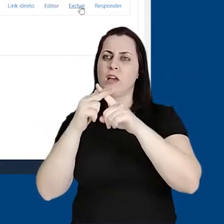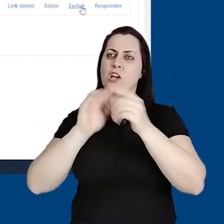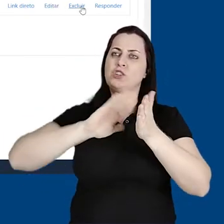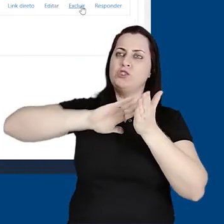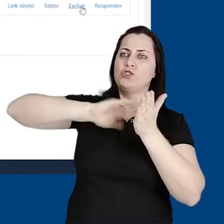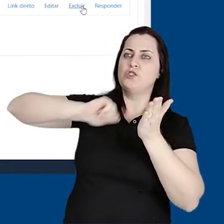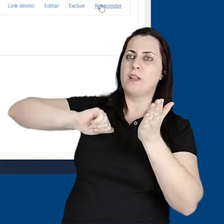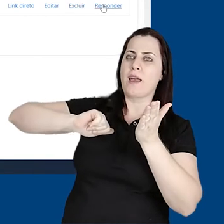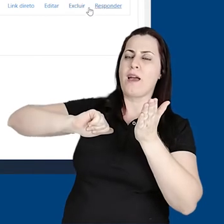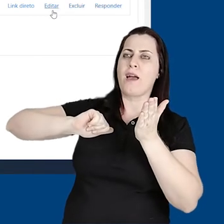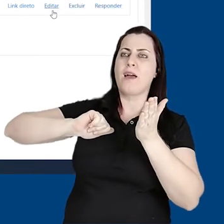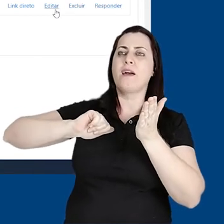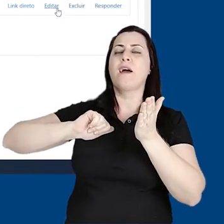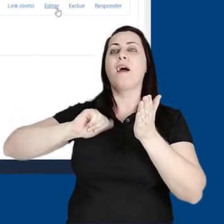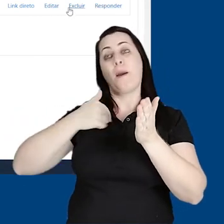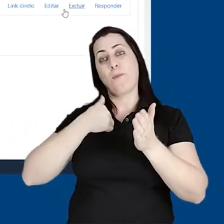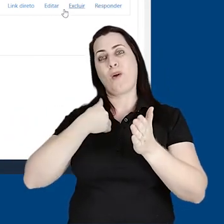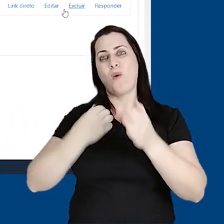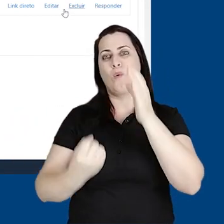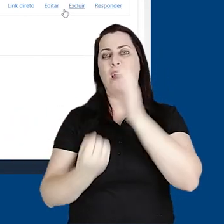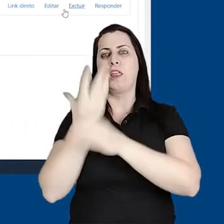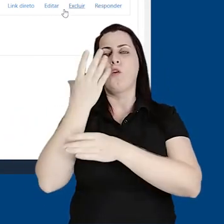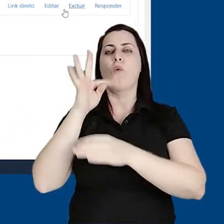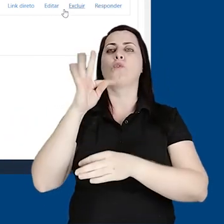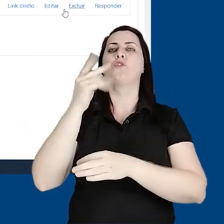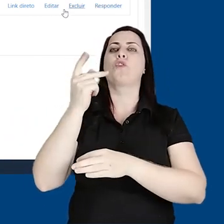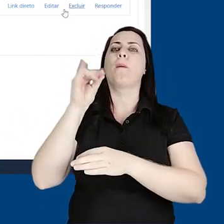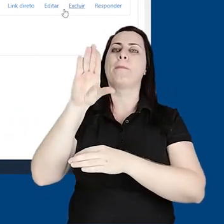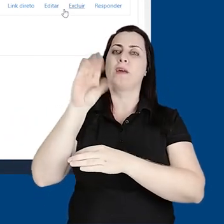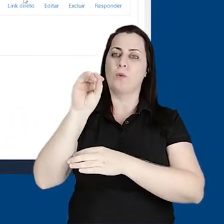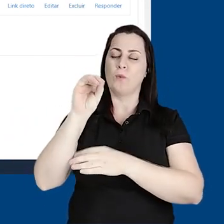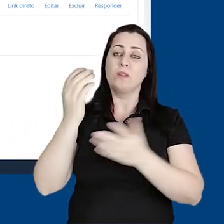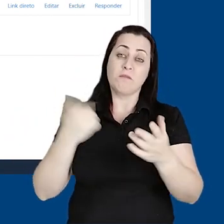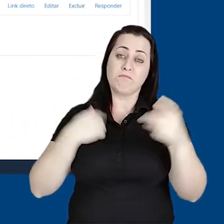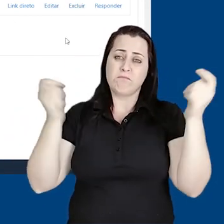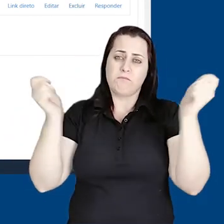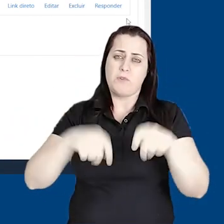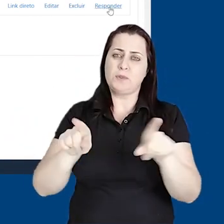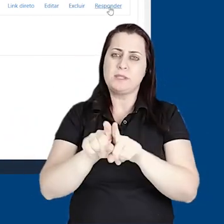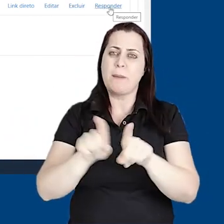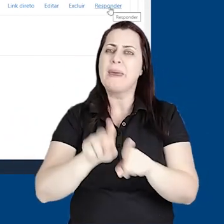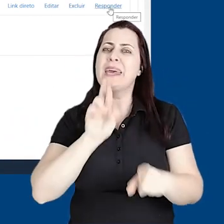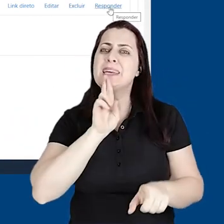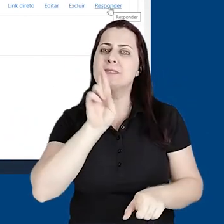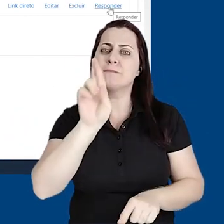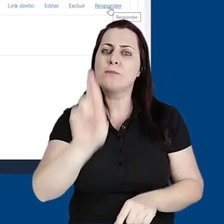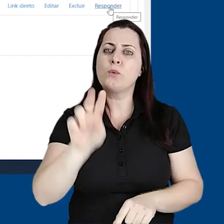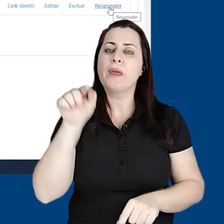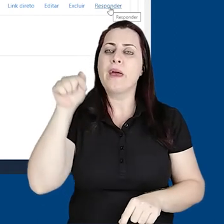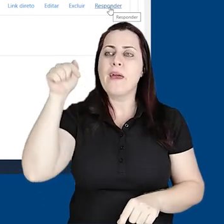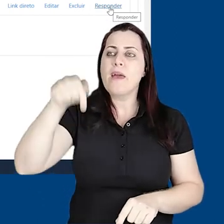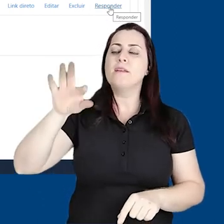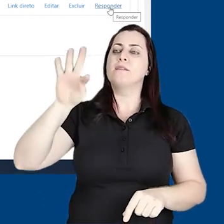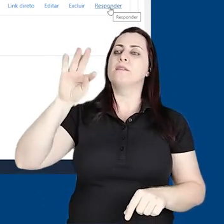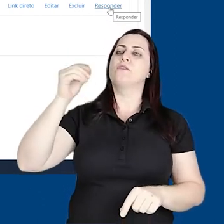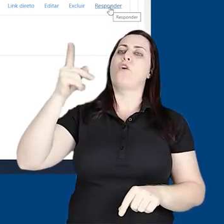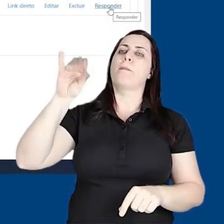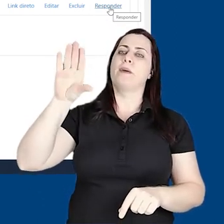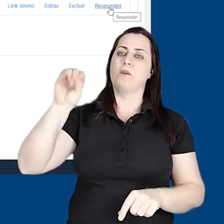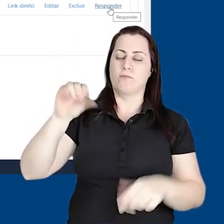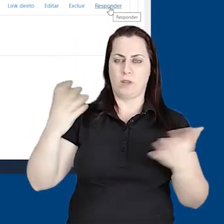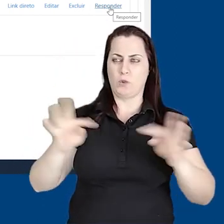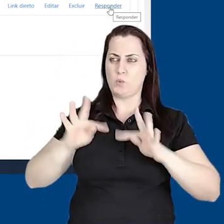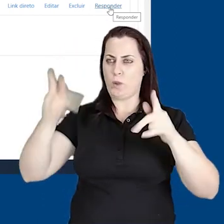editar, excluir, já que eu sou o criador deste tópico, e posso responder a este